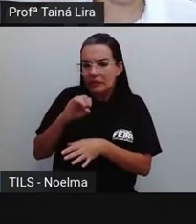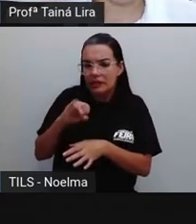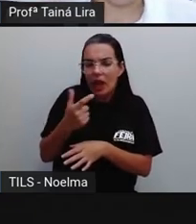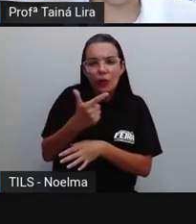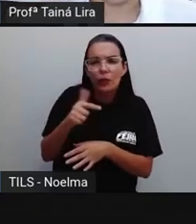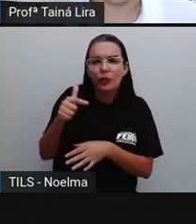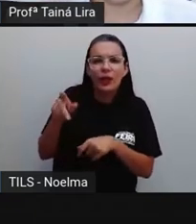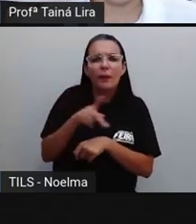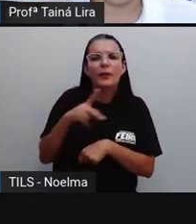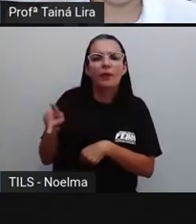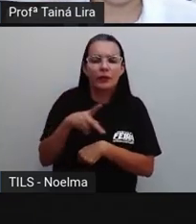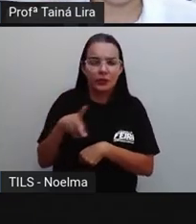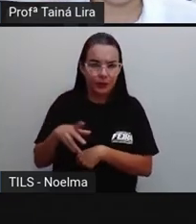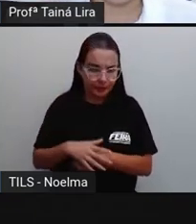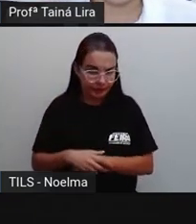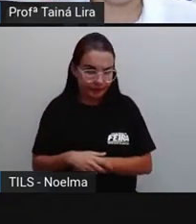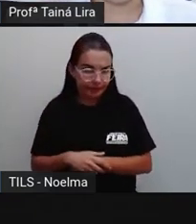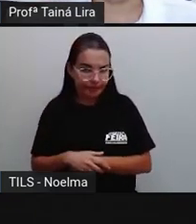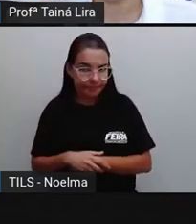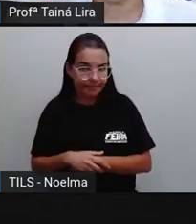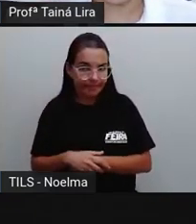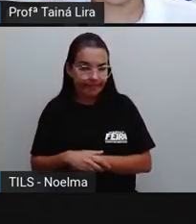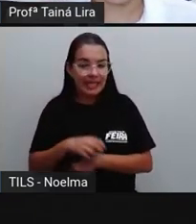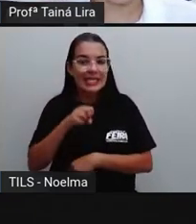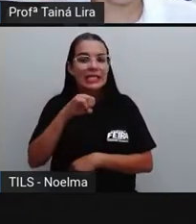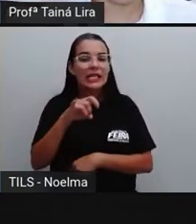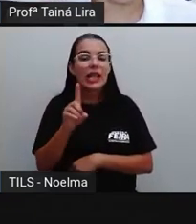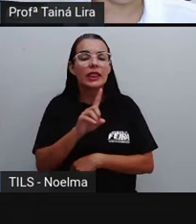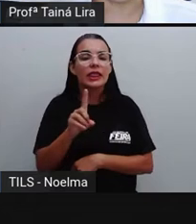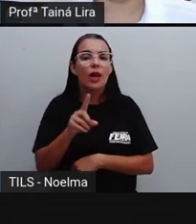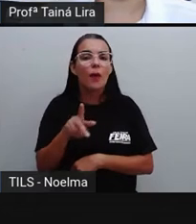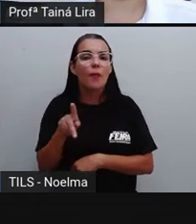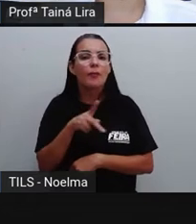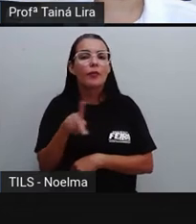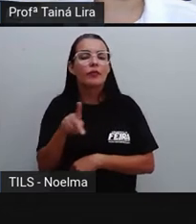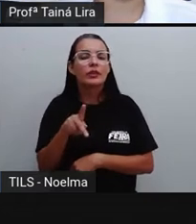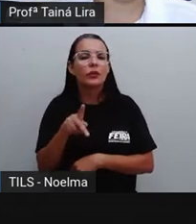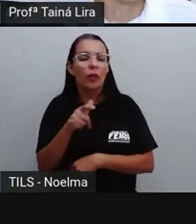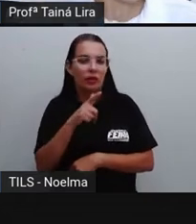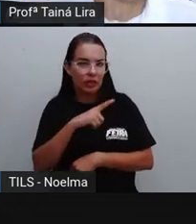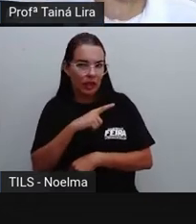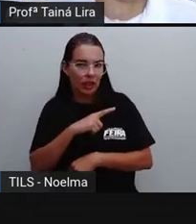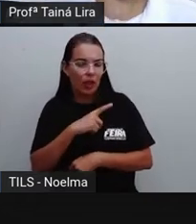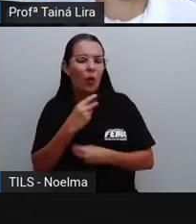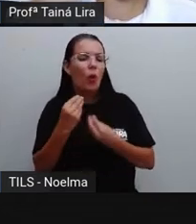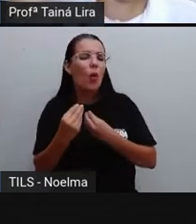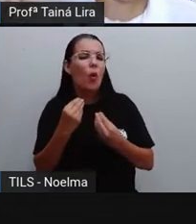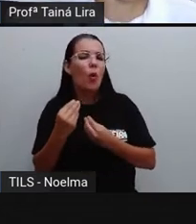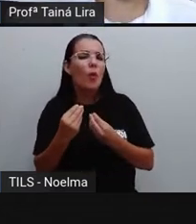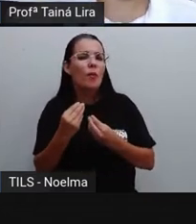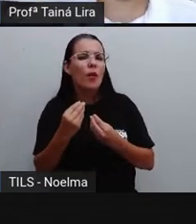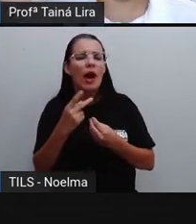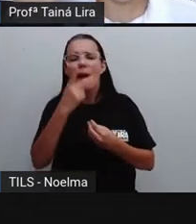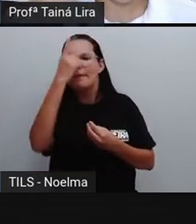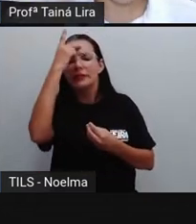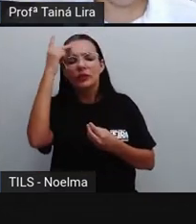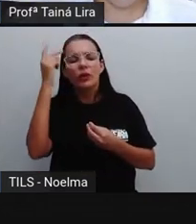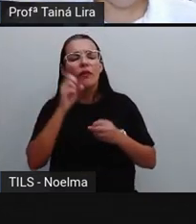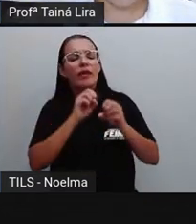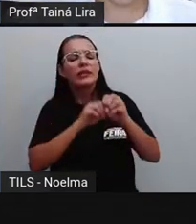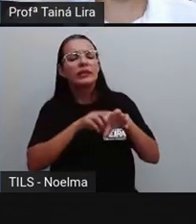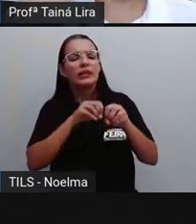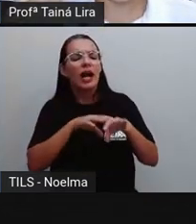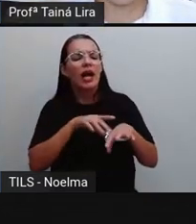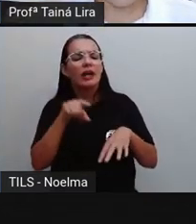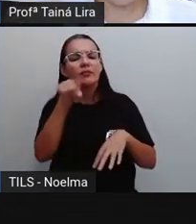houvesse professor, se não existisse a profissão de professor, quem é que iria para a